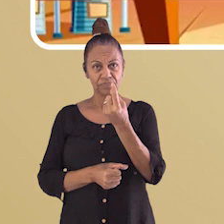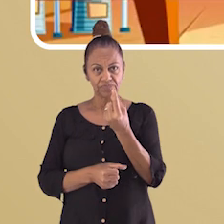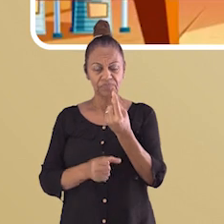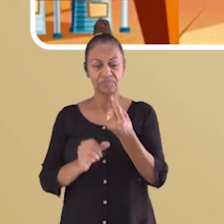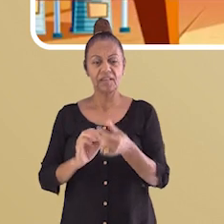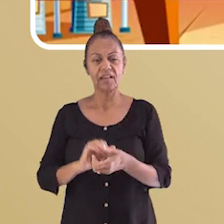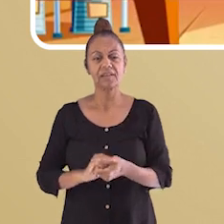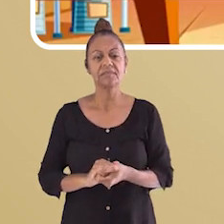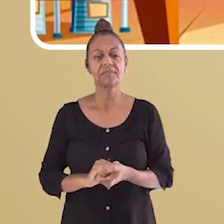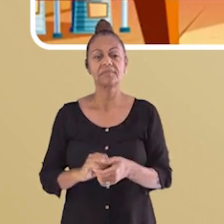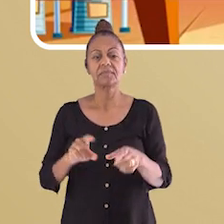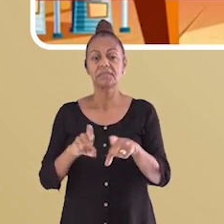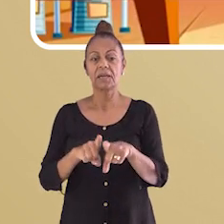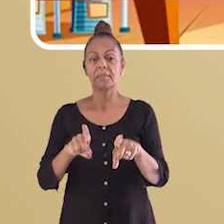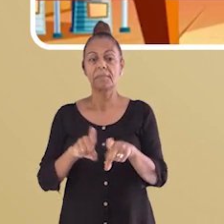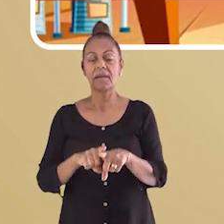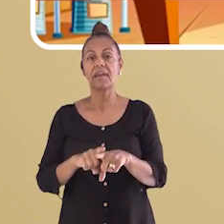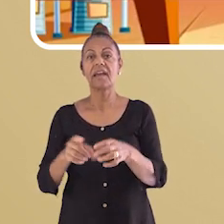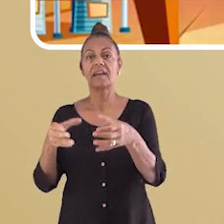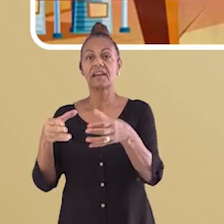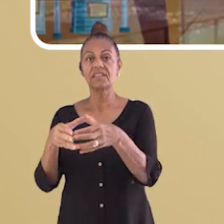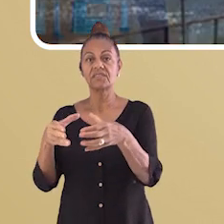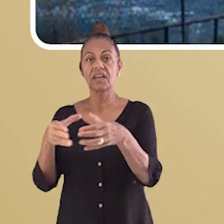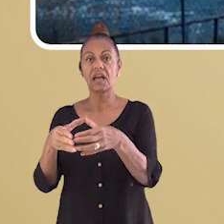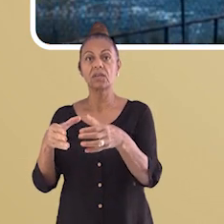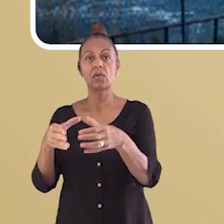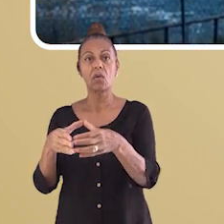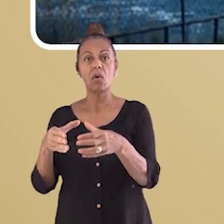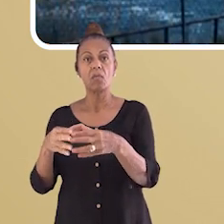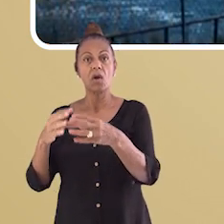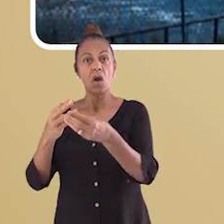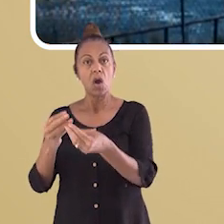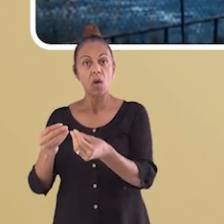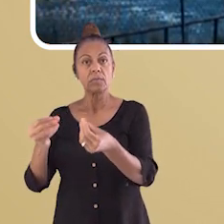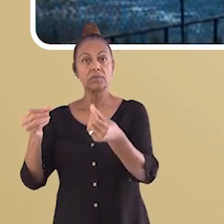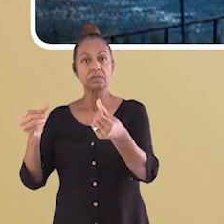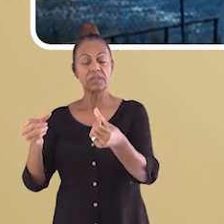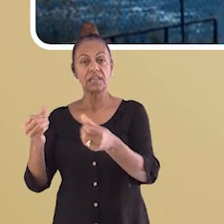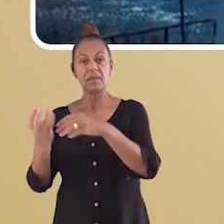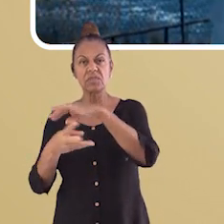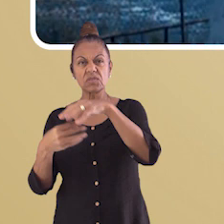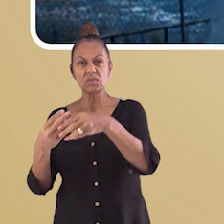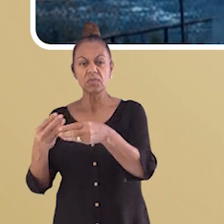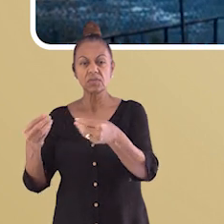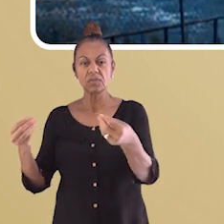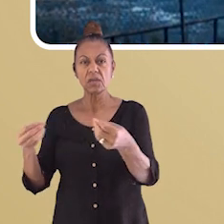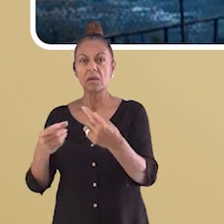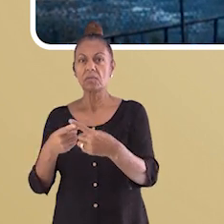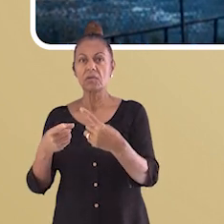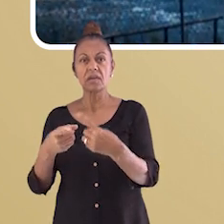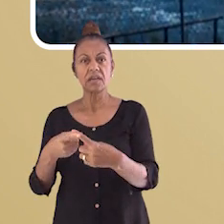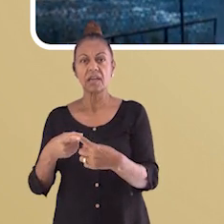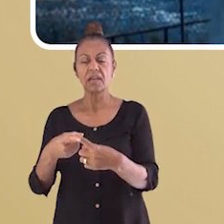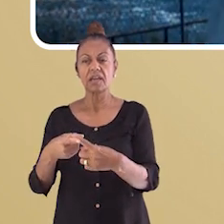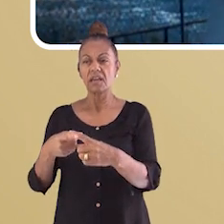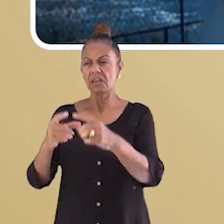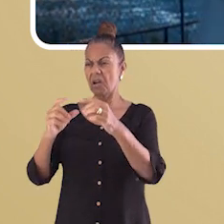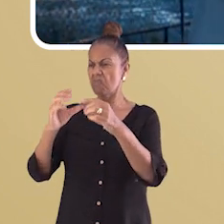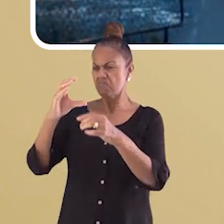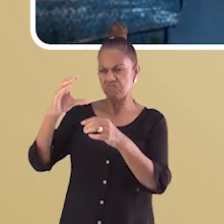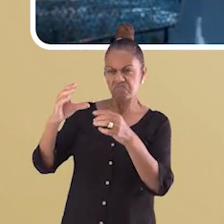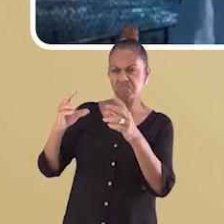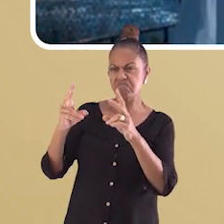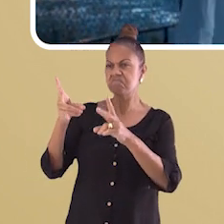seria uma substância pura. E além disso, é classificado como homogêneo porque não conseguimos identificar mais que uma fase.